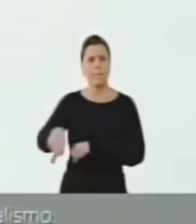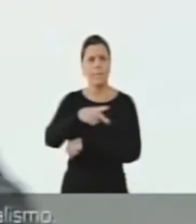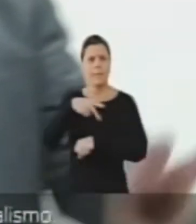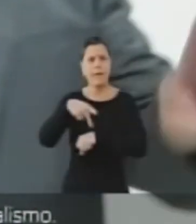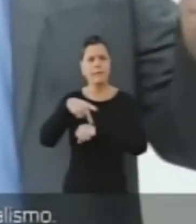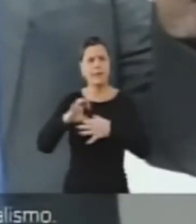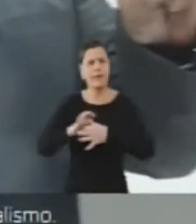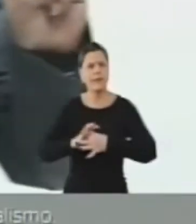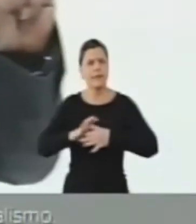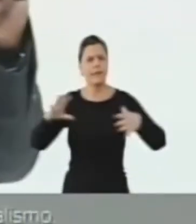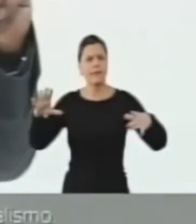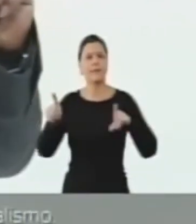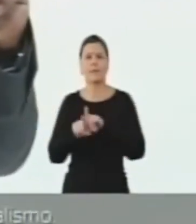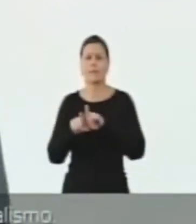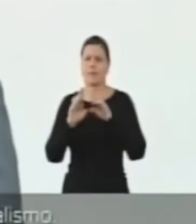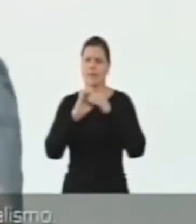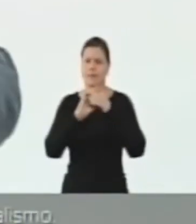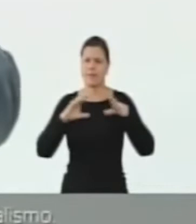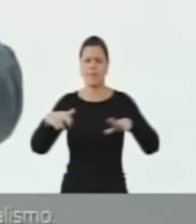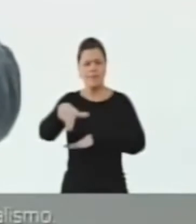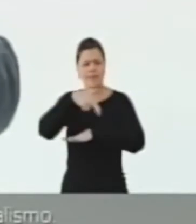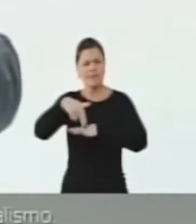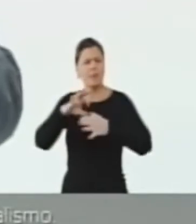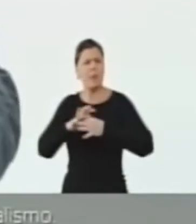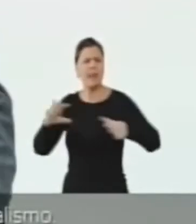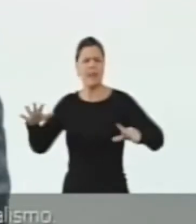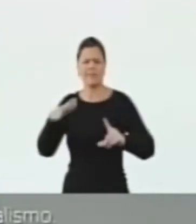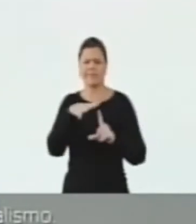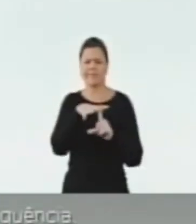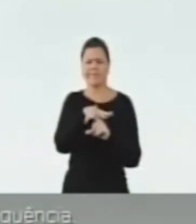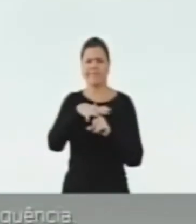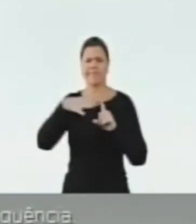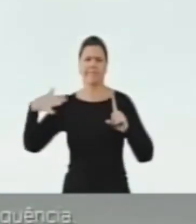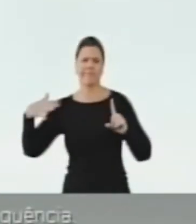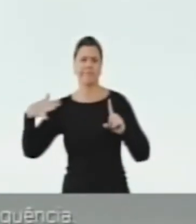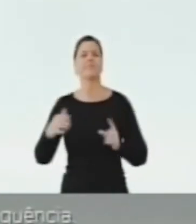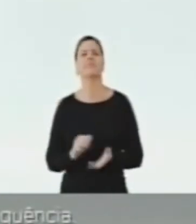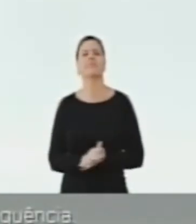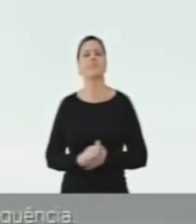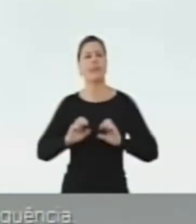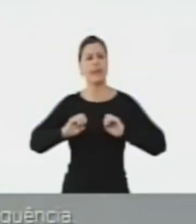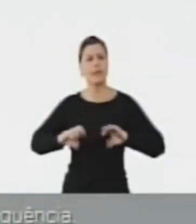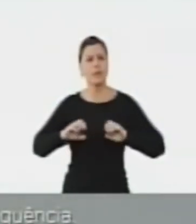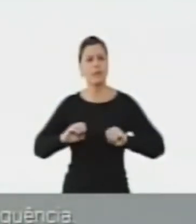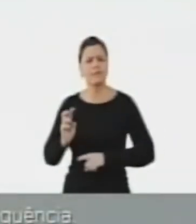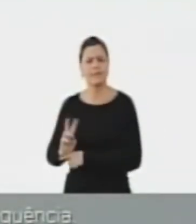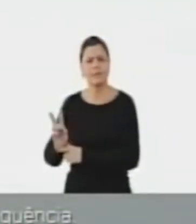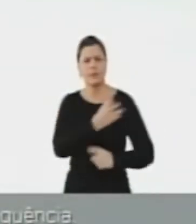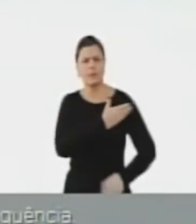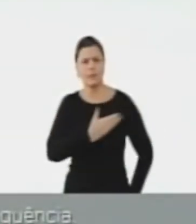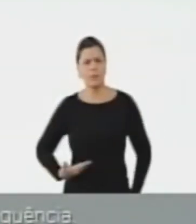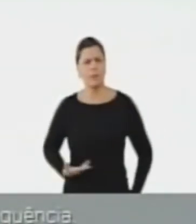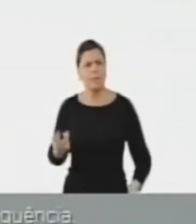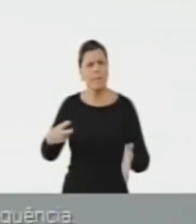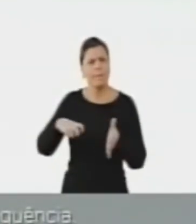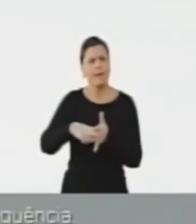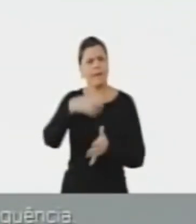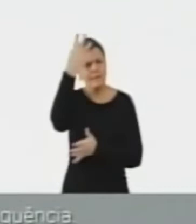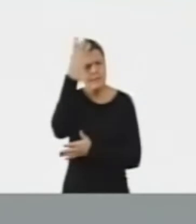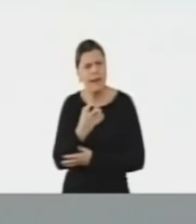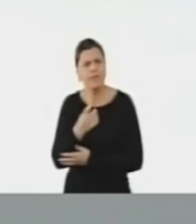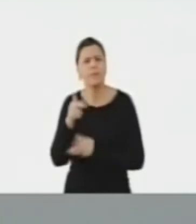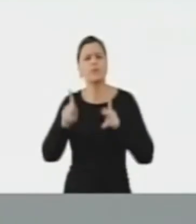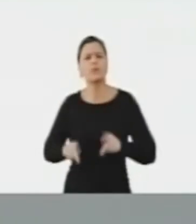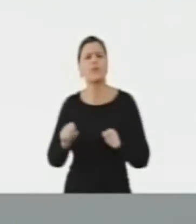Pátria, liberdade e democracia. Uma nação livre do socialismo. Educação e segurança pública. Penas severas para a